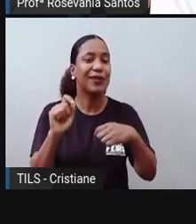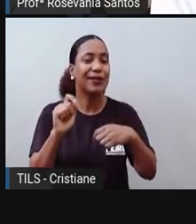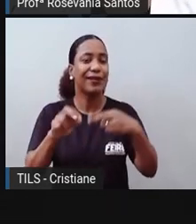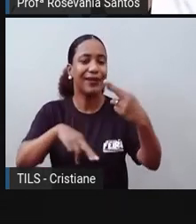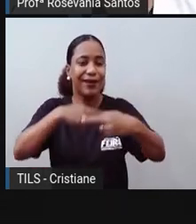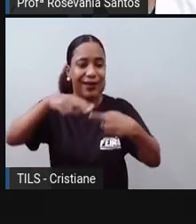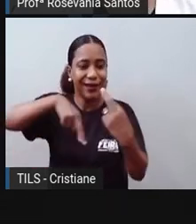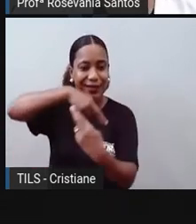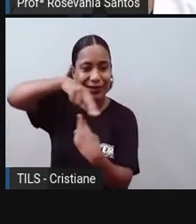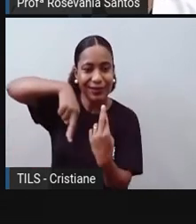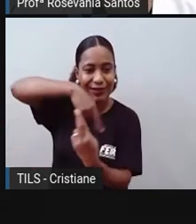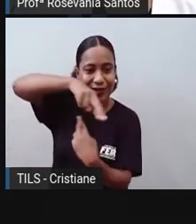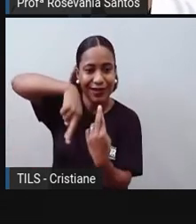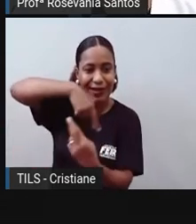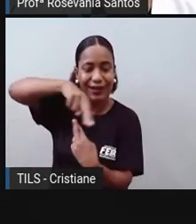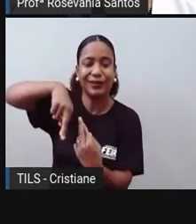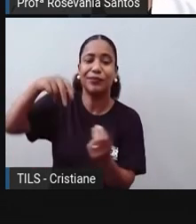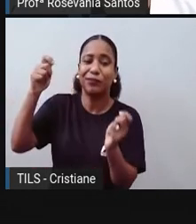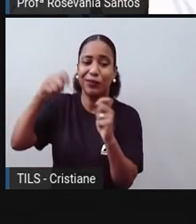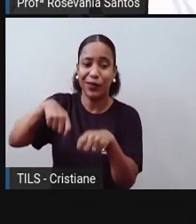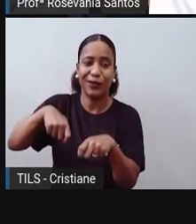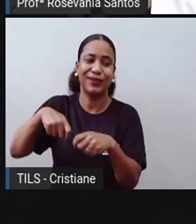também pode gerar lucros.